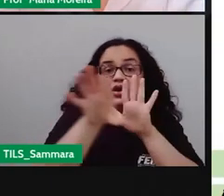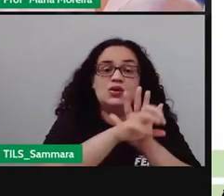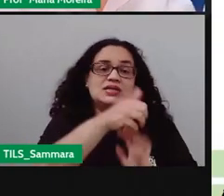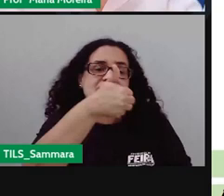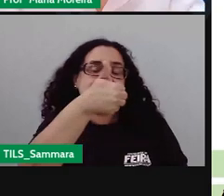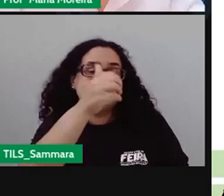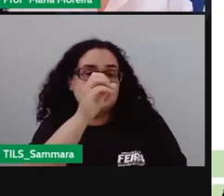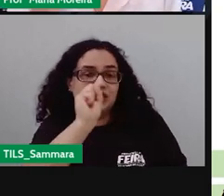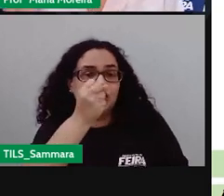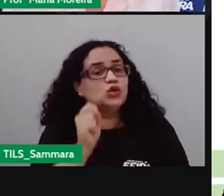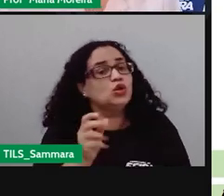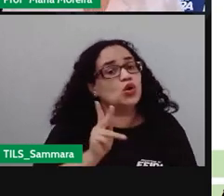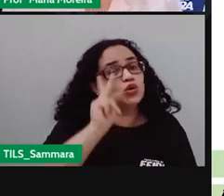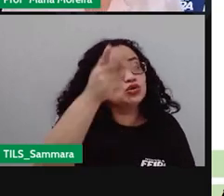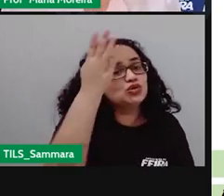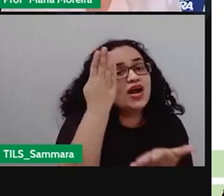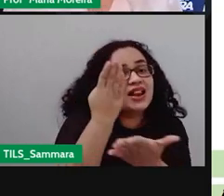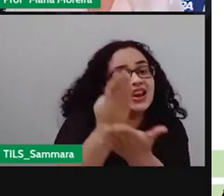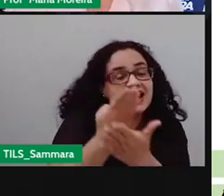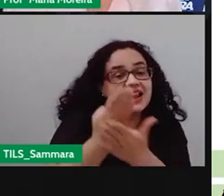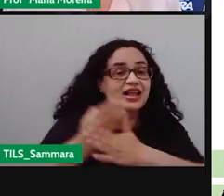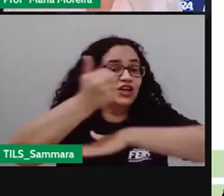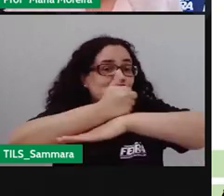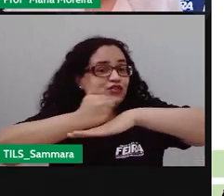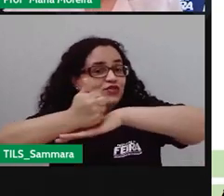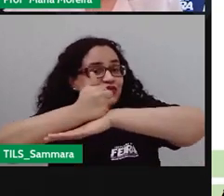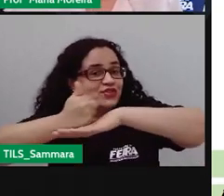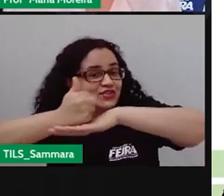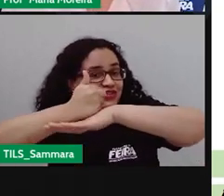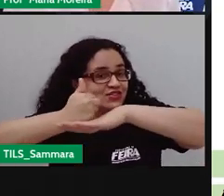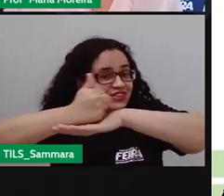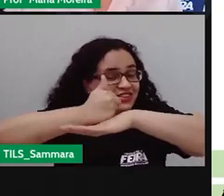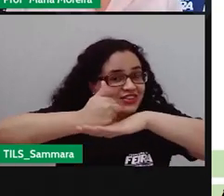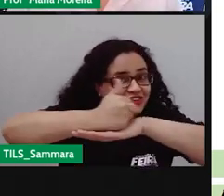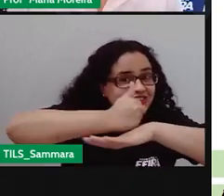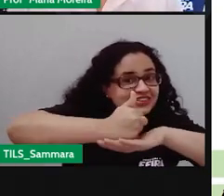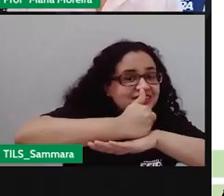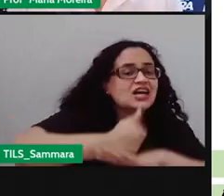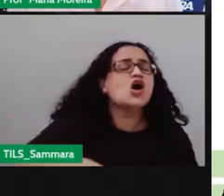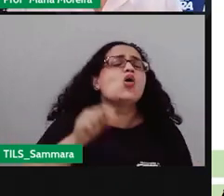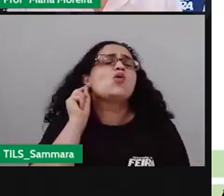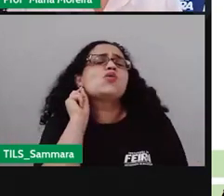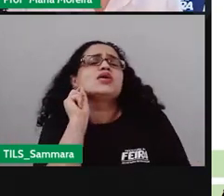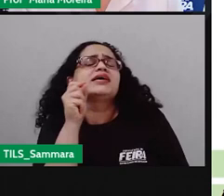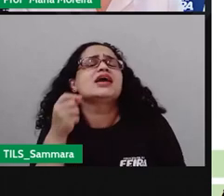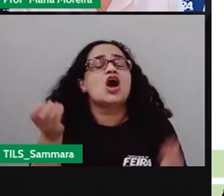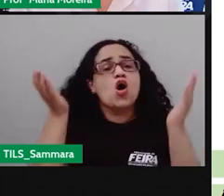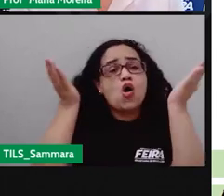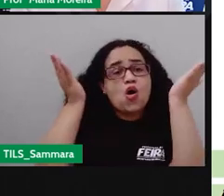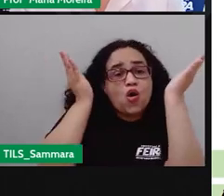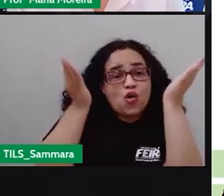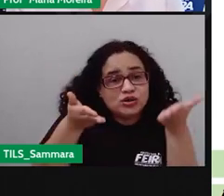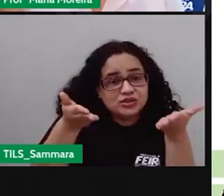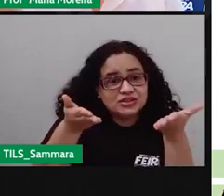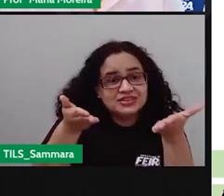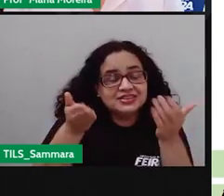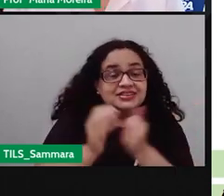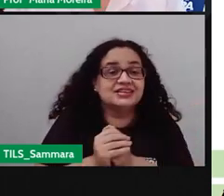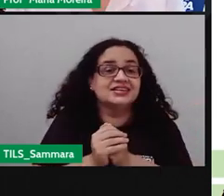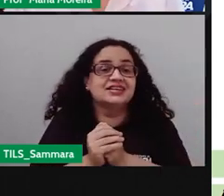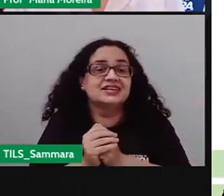vamos continuar nossa aula sobre profissões. E o que será hoje, né gente? Nossa